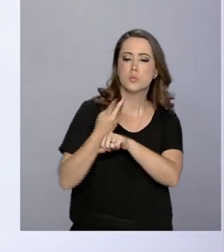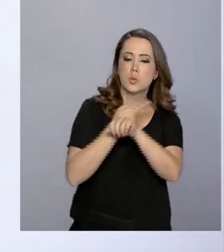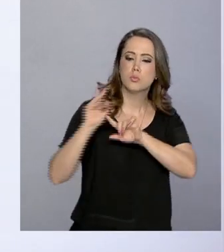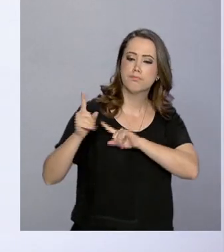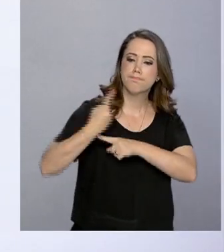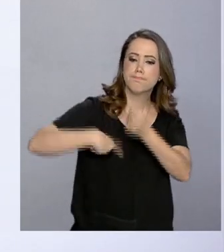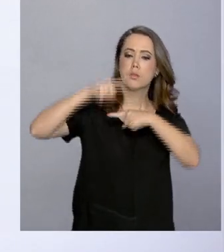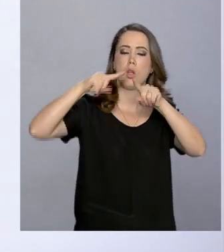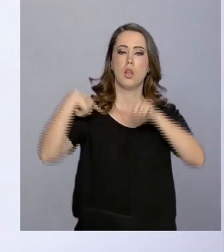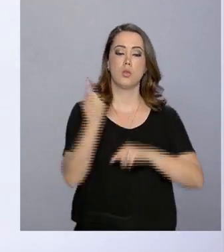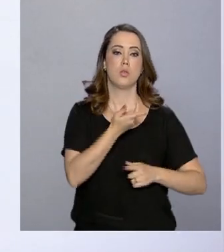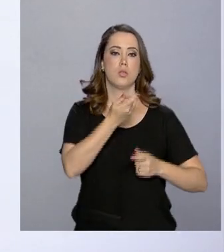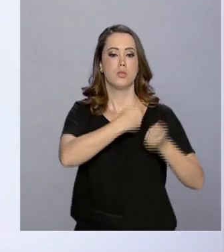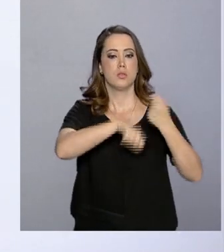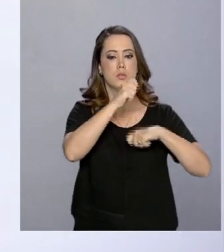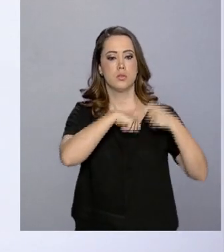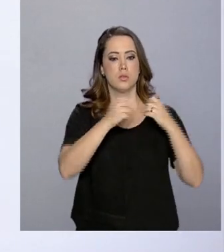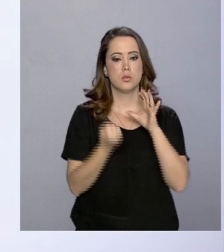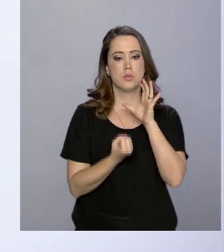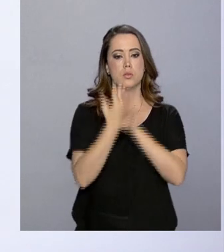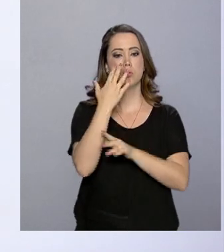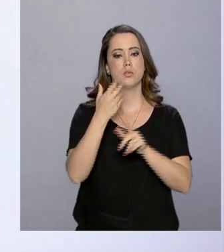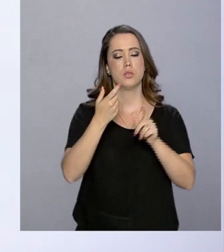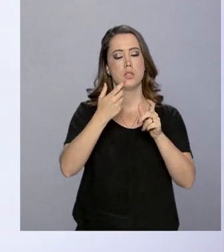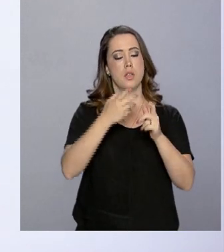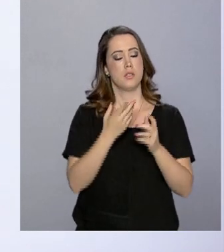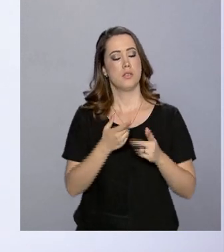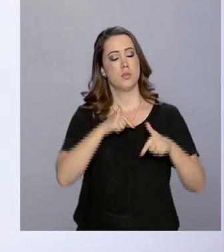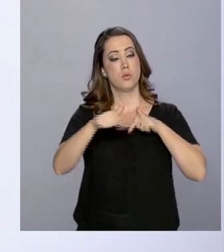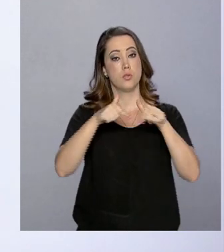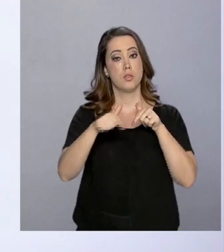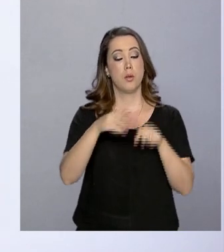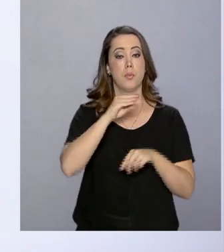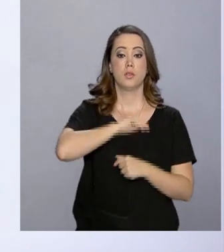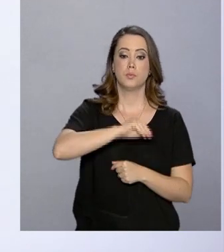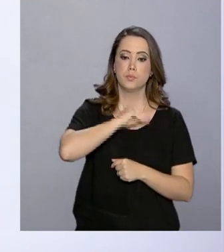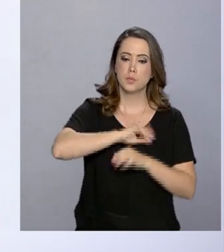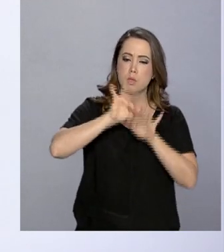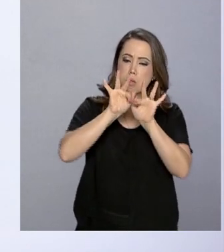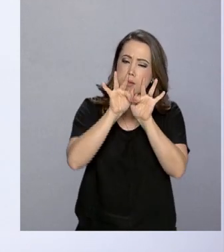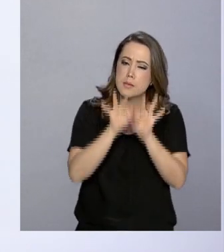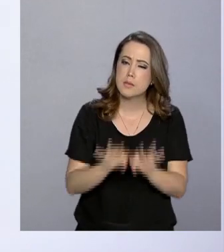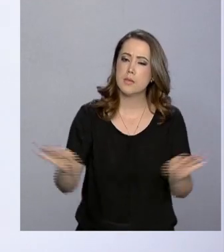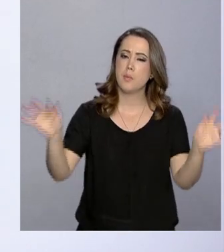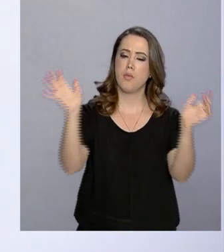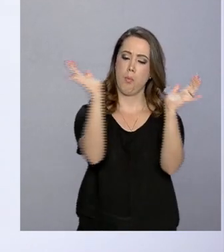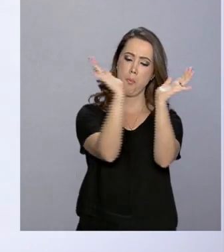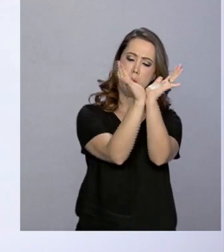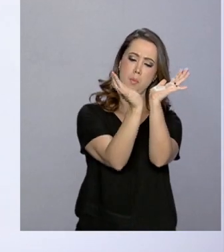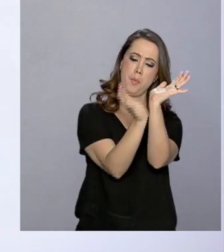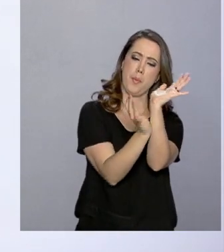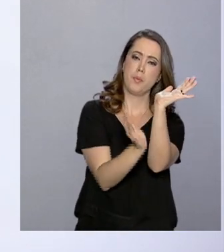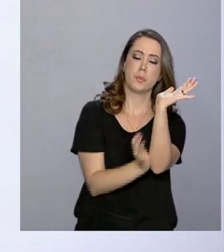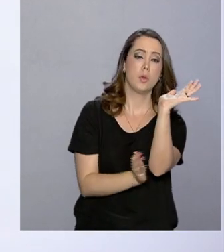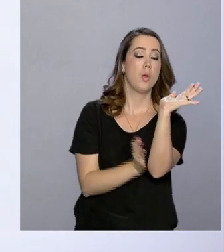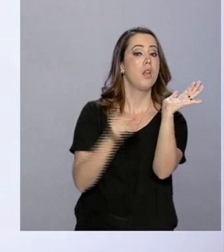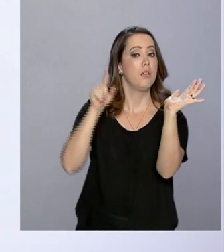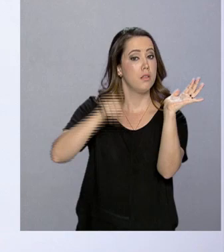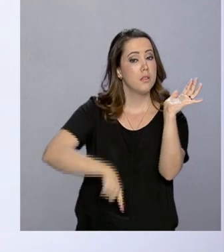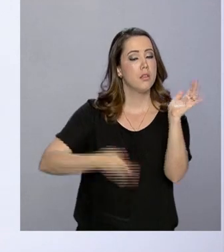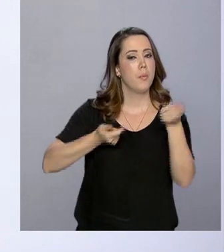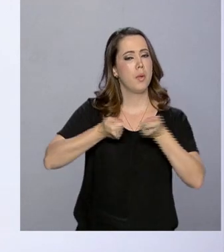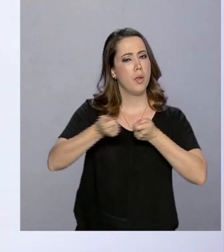alavancar nossa economia com geração de emprego e renda, com desburocratização do Estado brasileiro, com